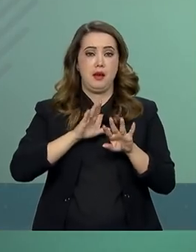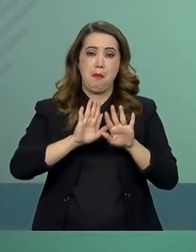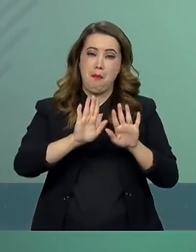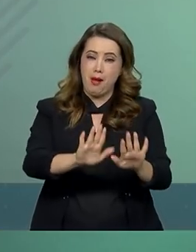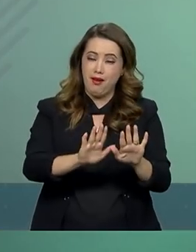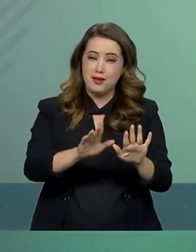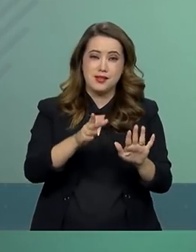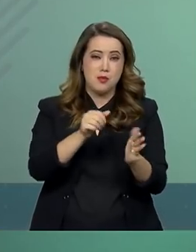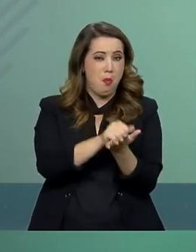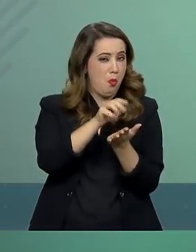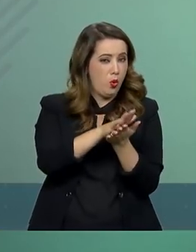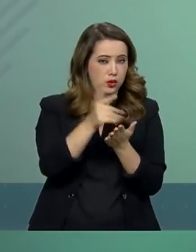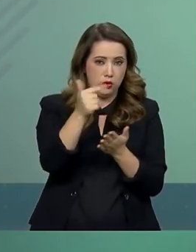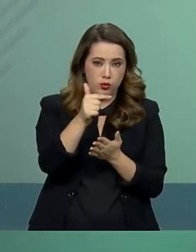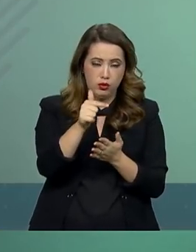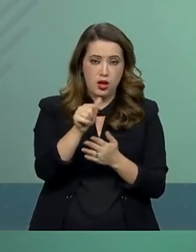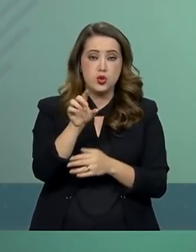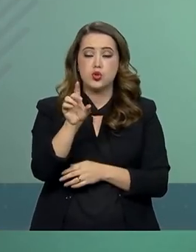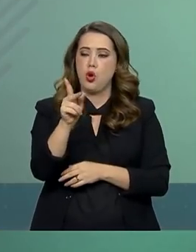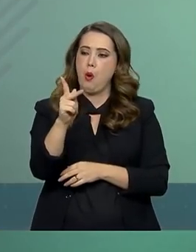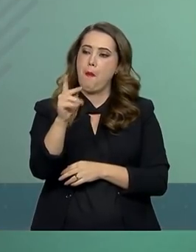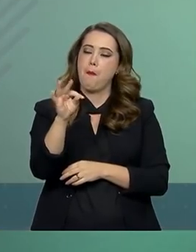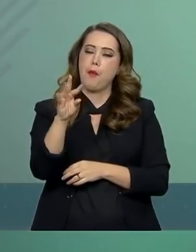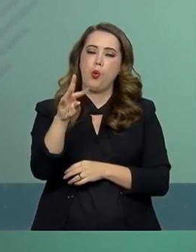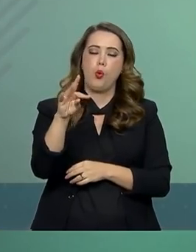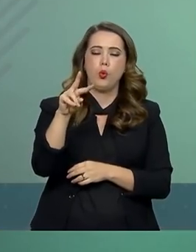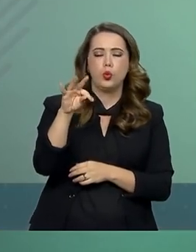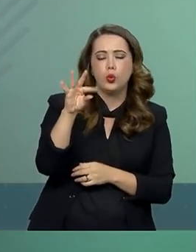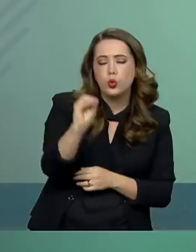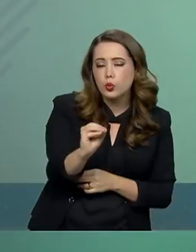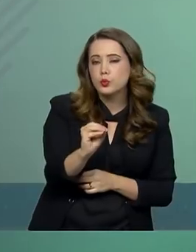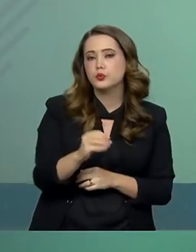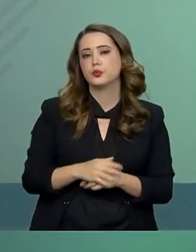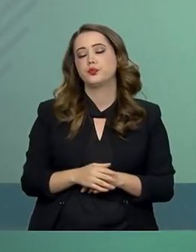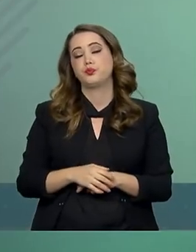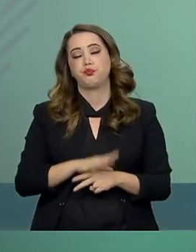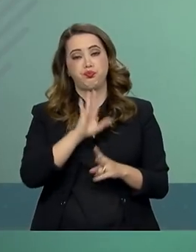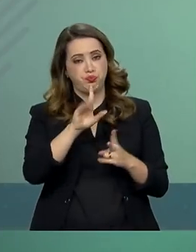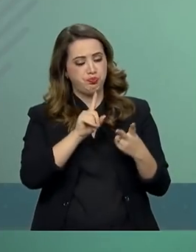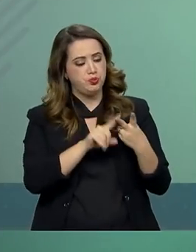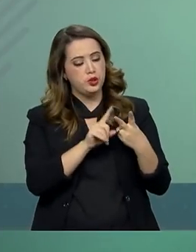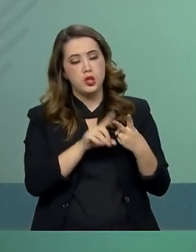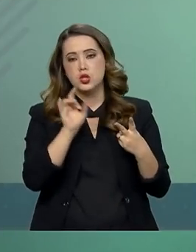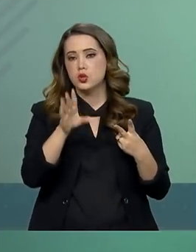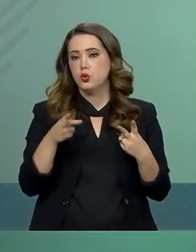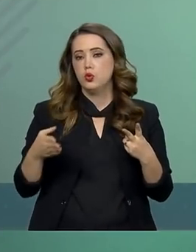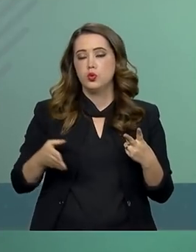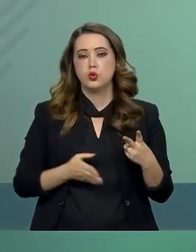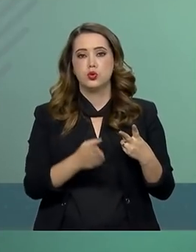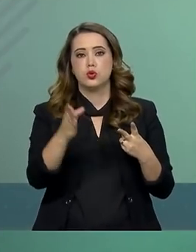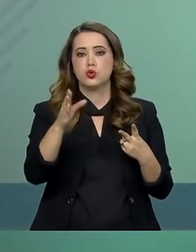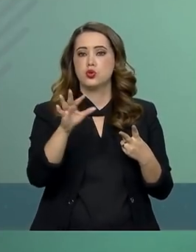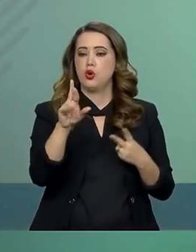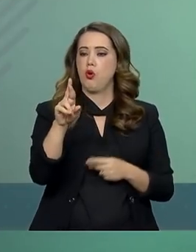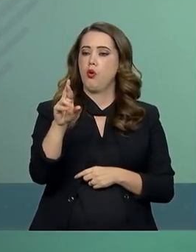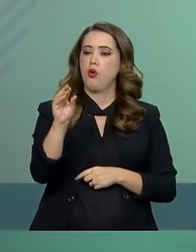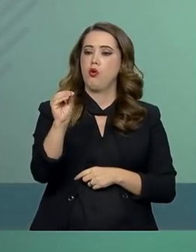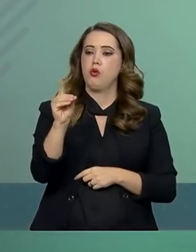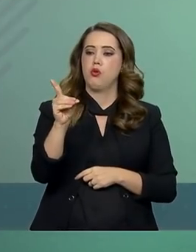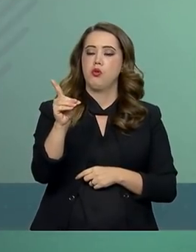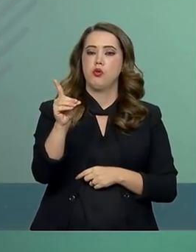a segunda é que a exigência agora é só para rodovias de faixa simples.